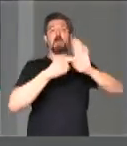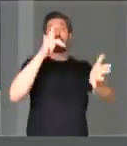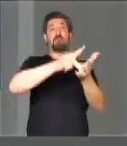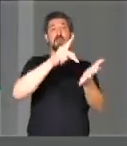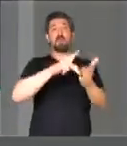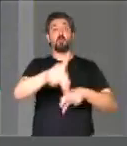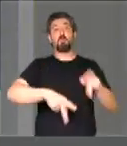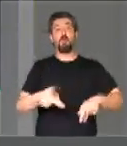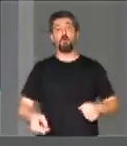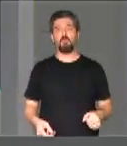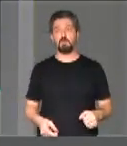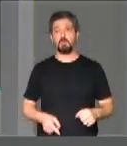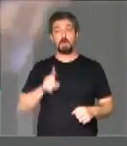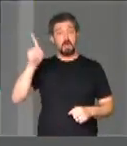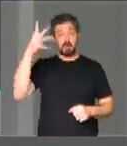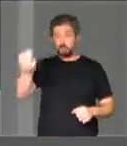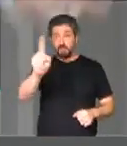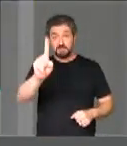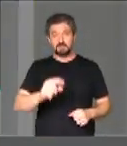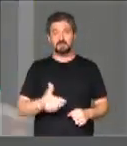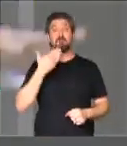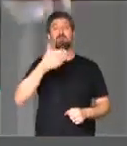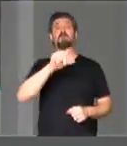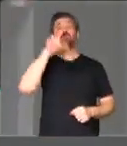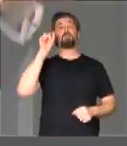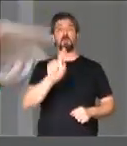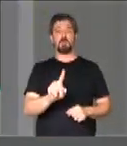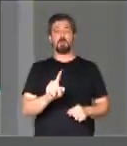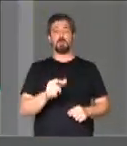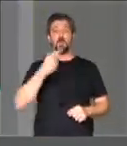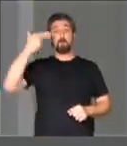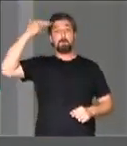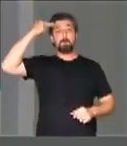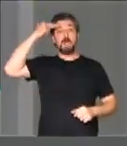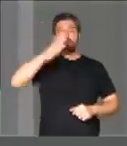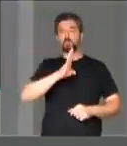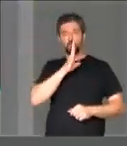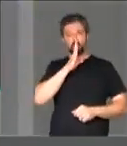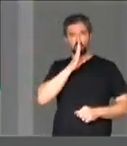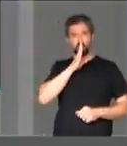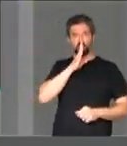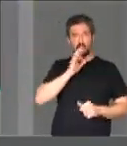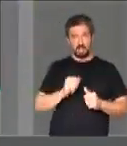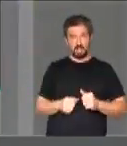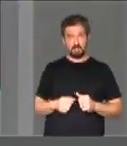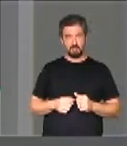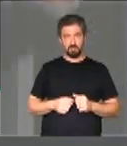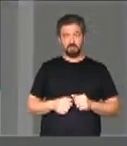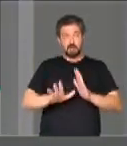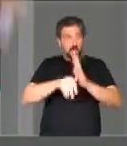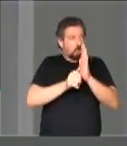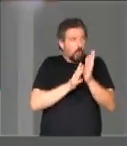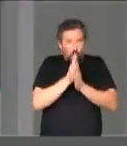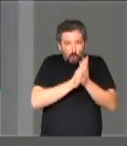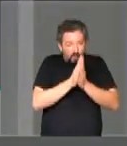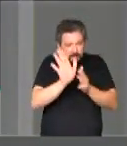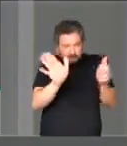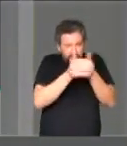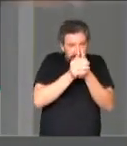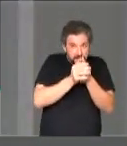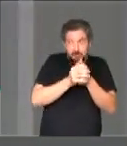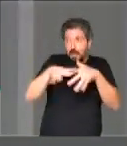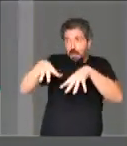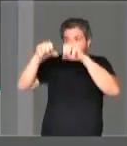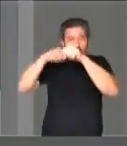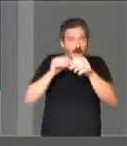verdade pro povo. Eles não aceitam, eles preferem, um bandido calado, que rouba, na calada, na surdida,